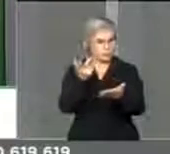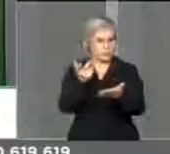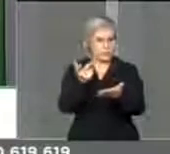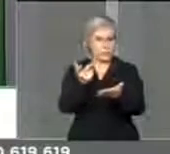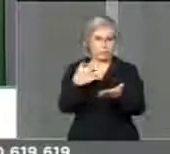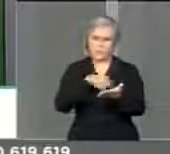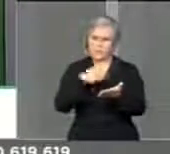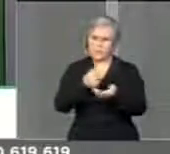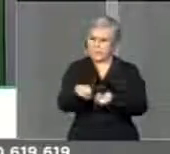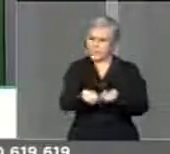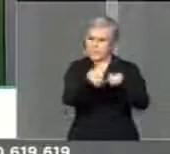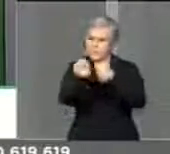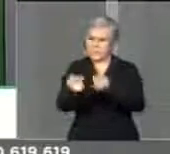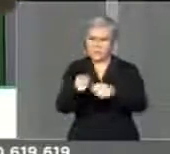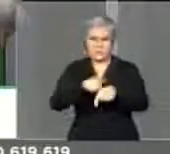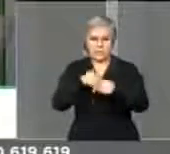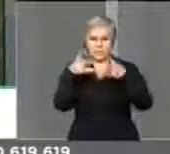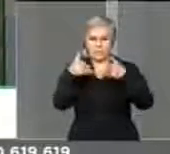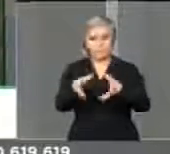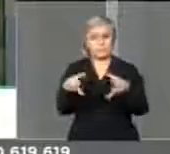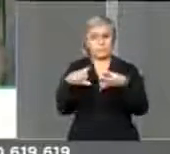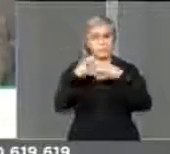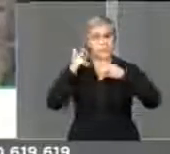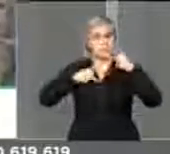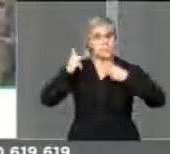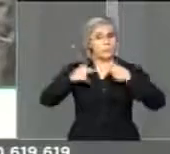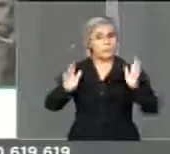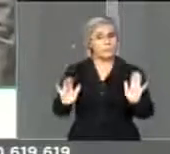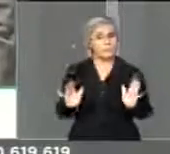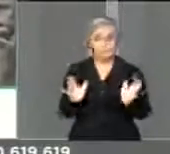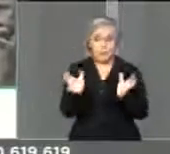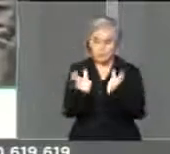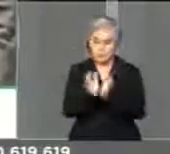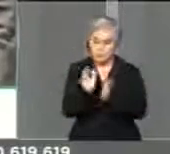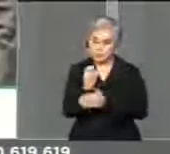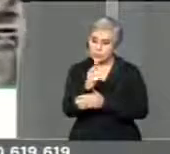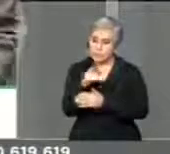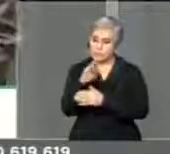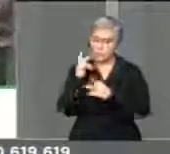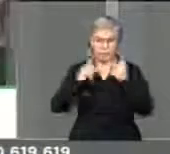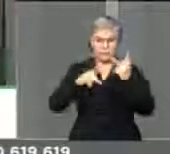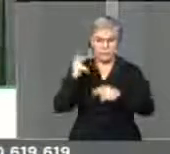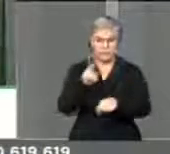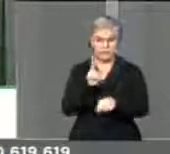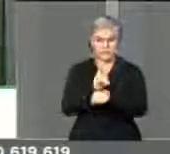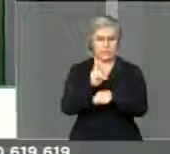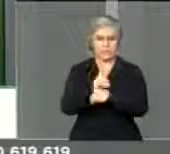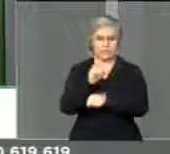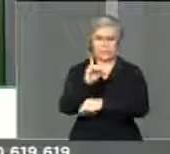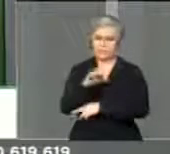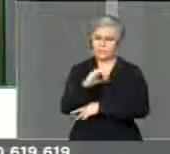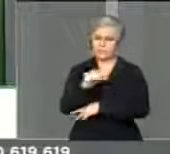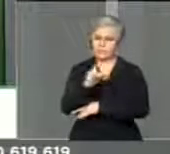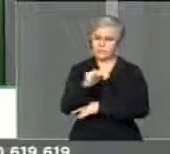enganados na participação de frentes parlamentares com essa frentes parlamentares em defesa da democracia,